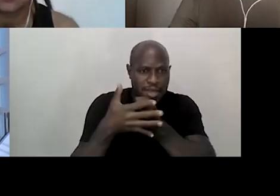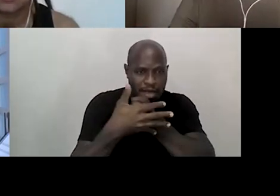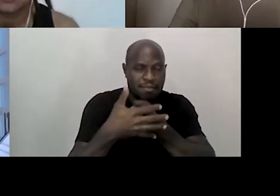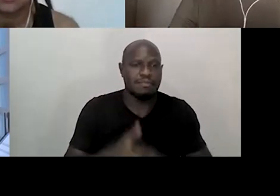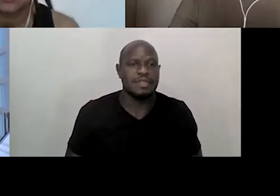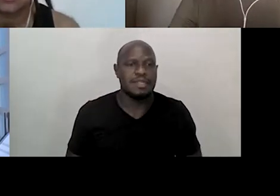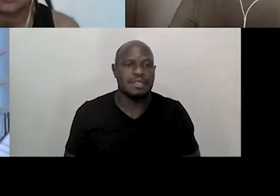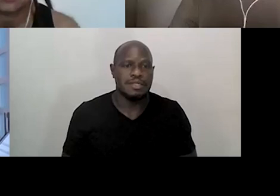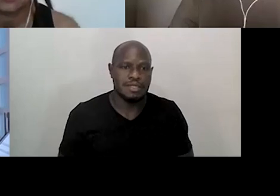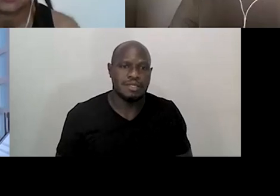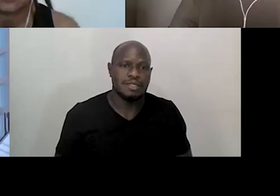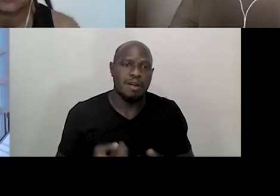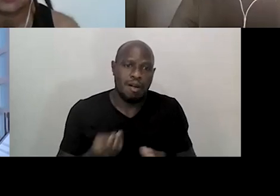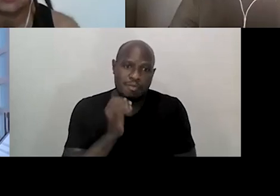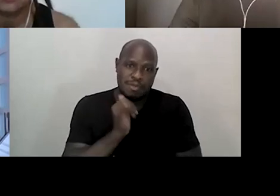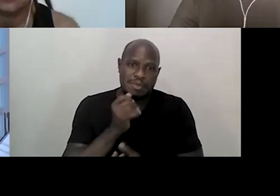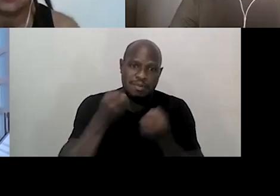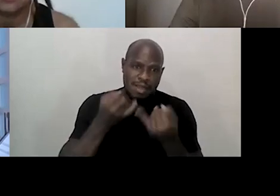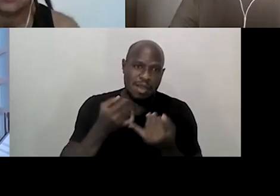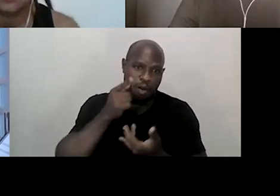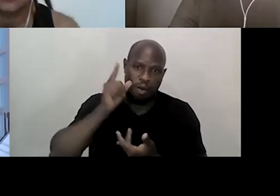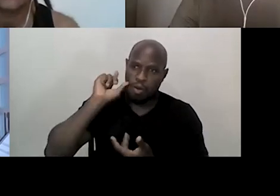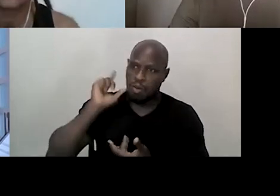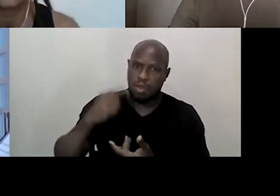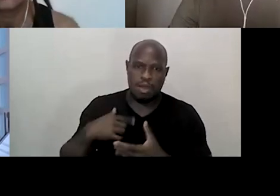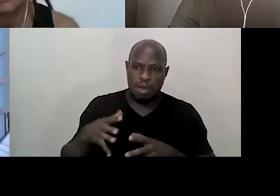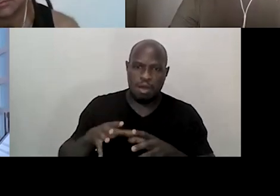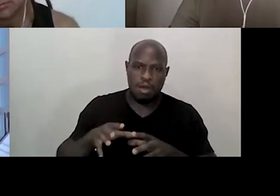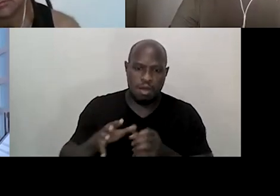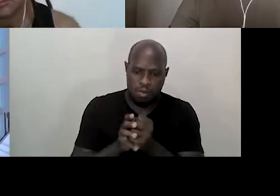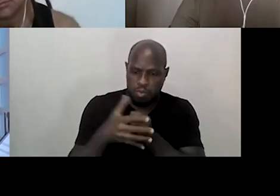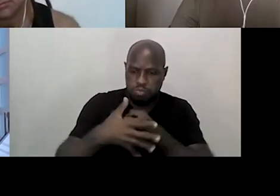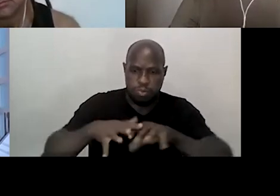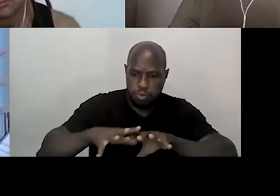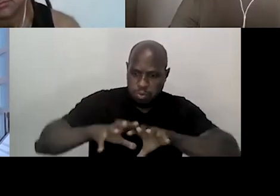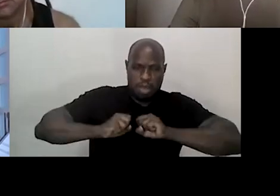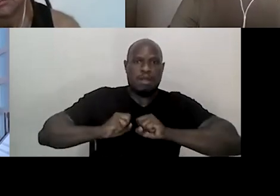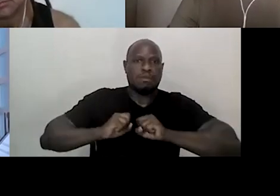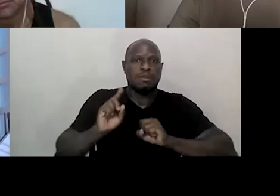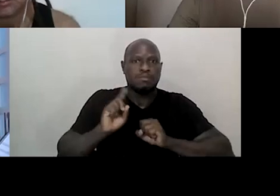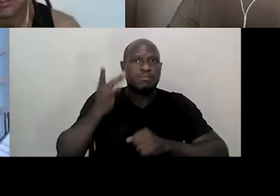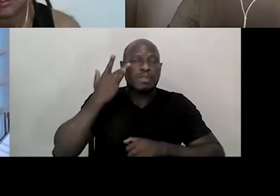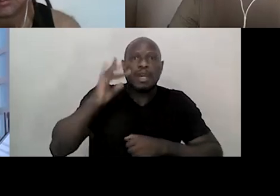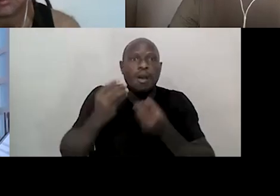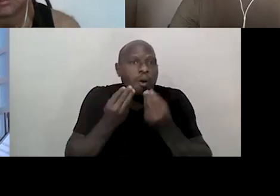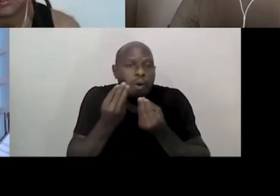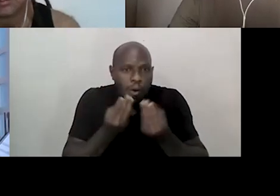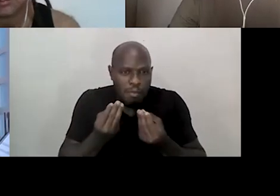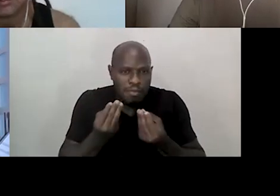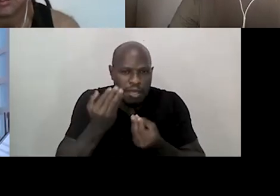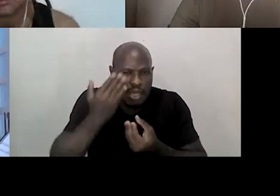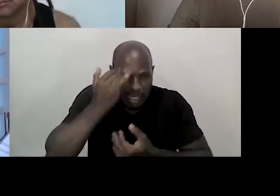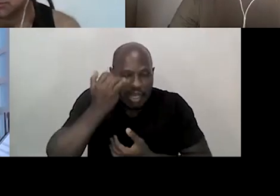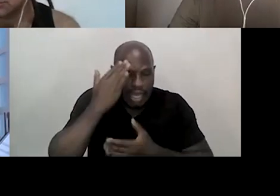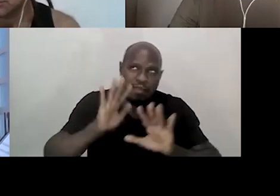como eu falei para você ontem, eu não peguei Covid, eu não sei nem como, né? Sei como, talvez